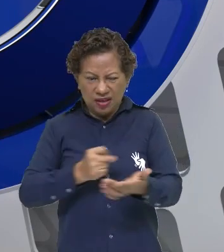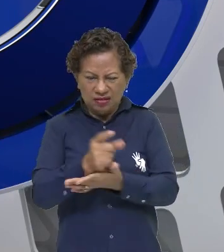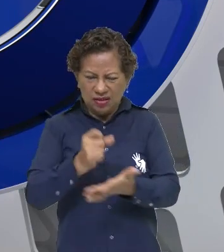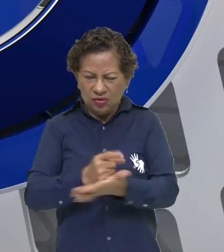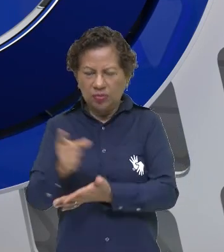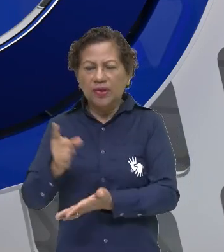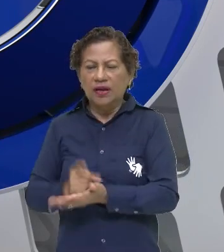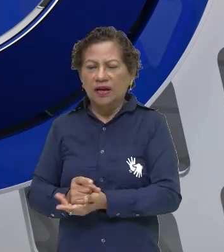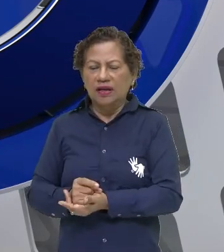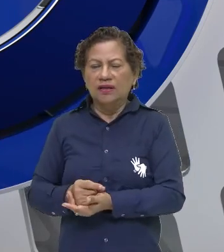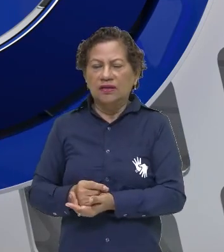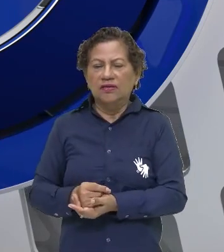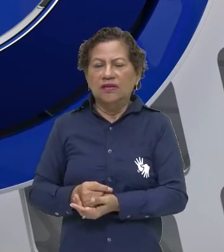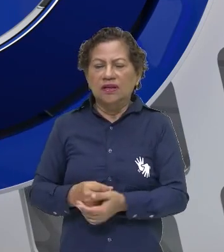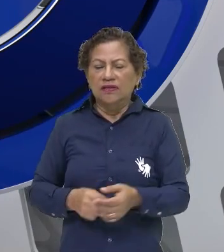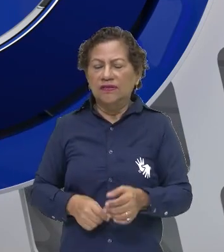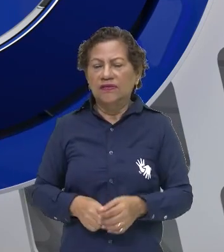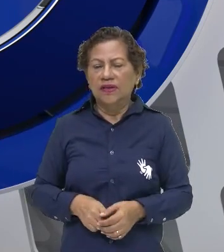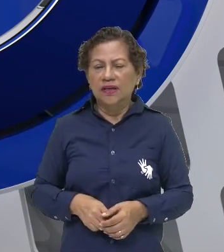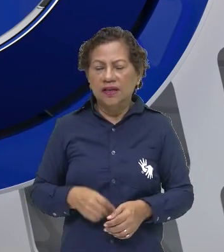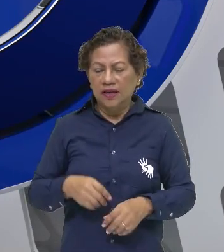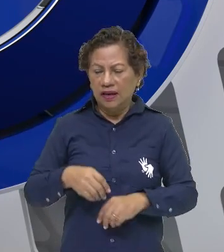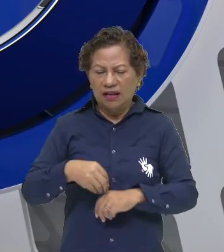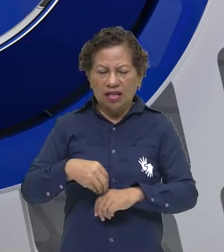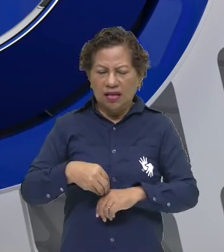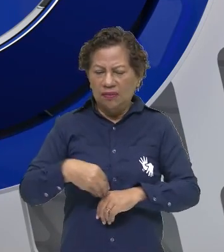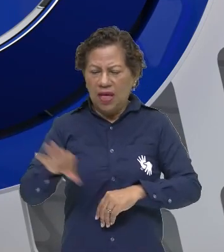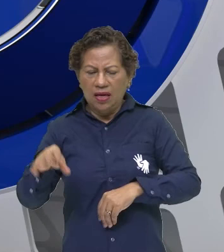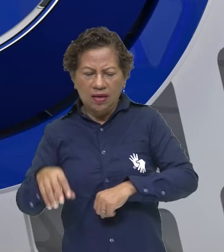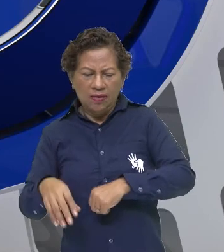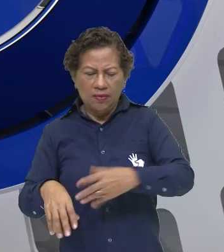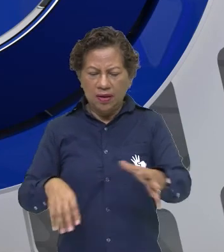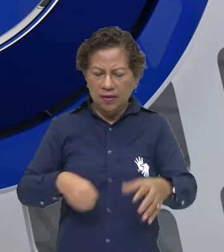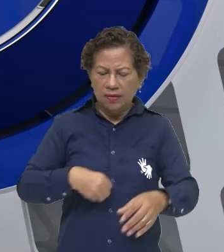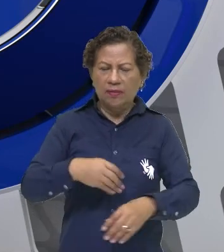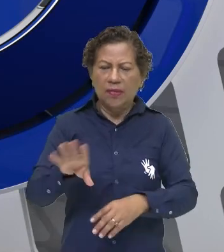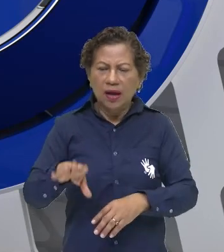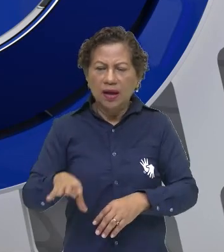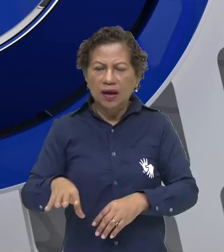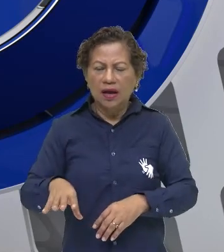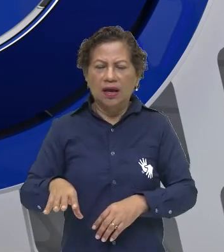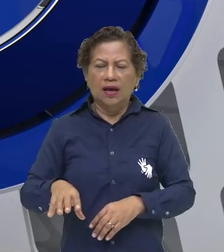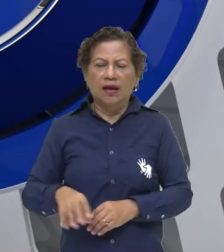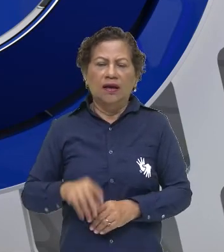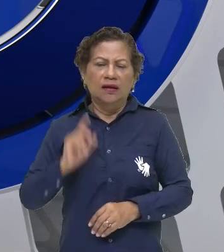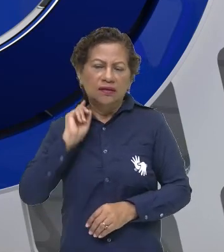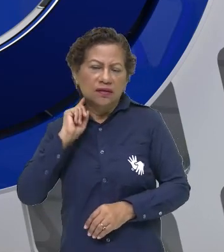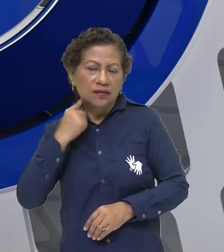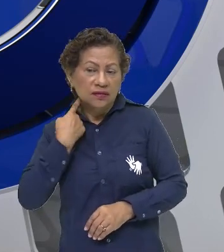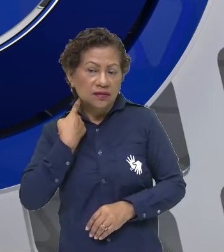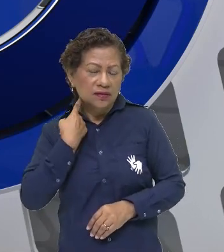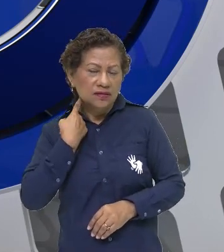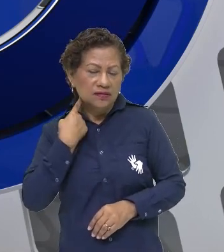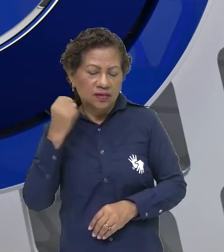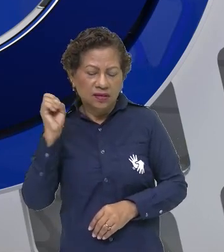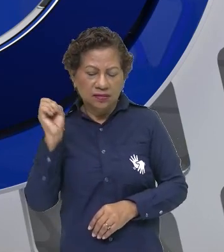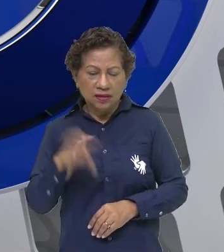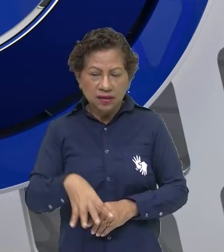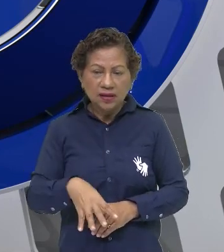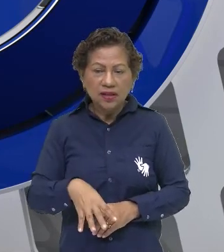antes não tinham valor estético e nem artístico, apenas utilitário, ele tira do seu conforto,